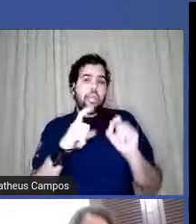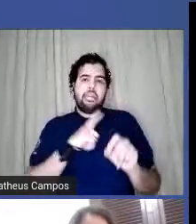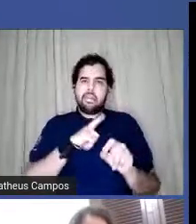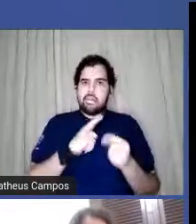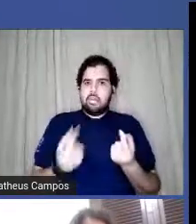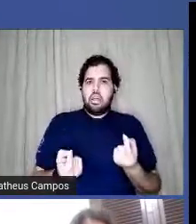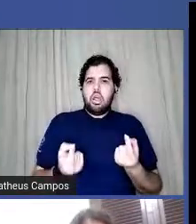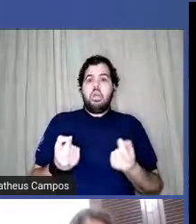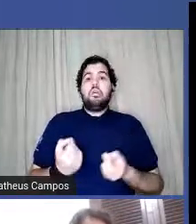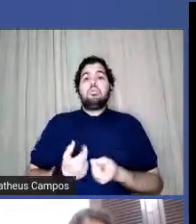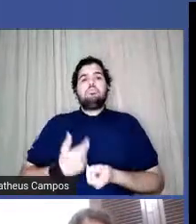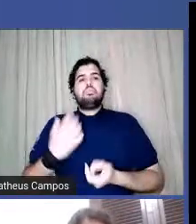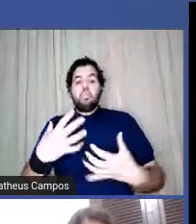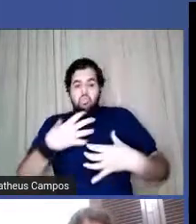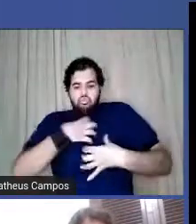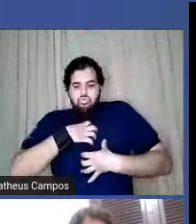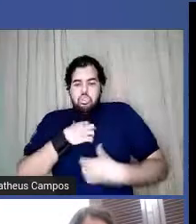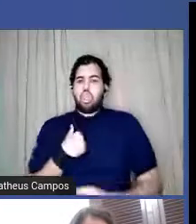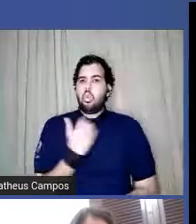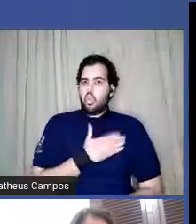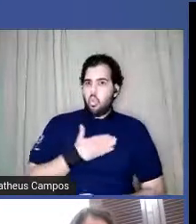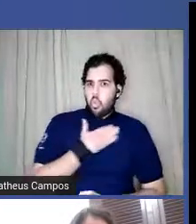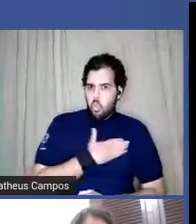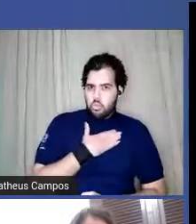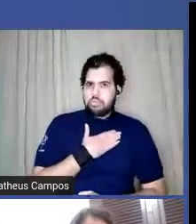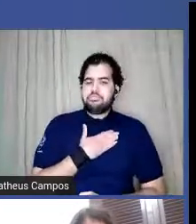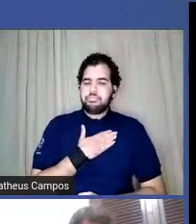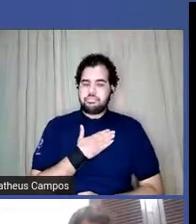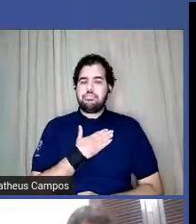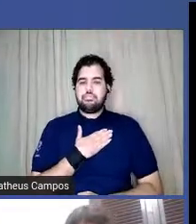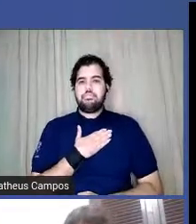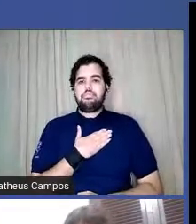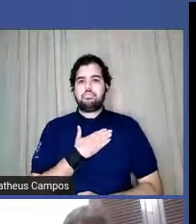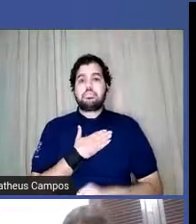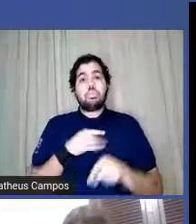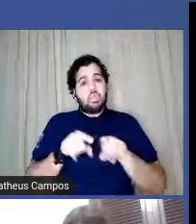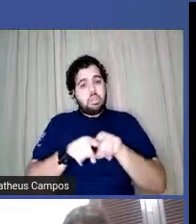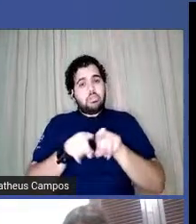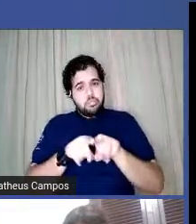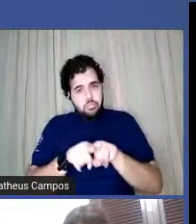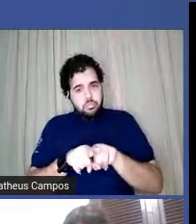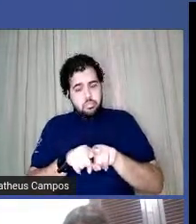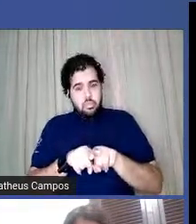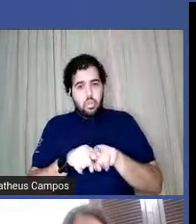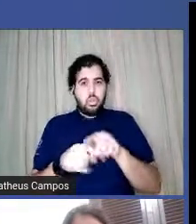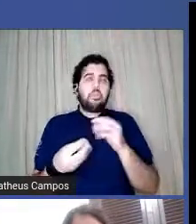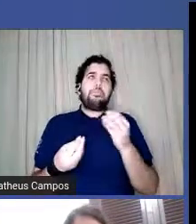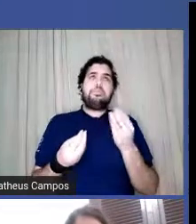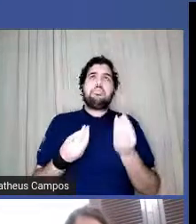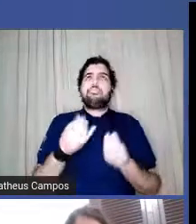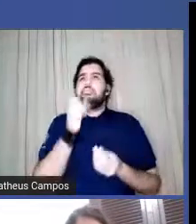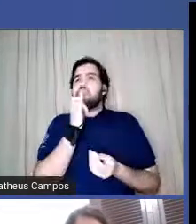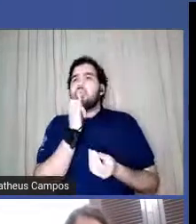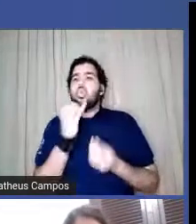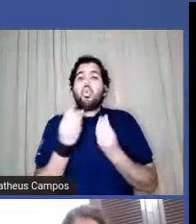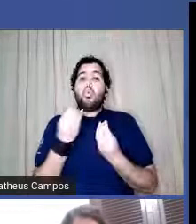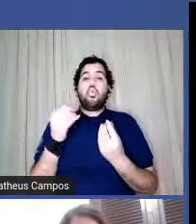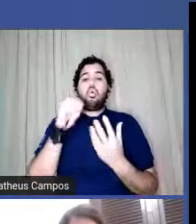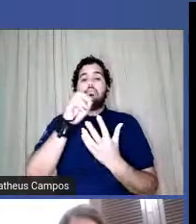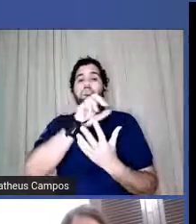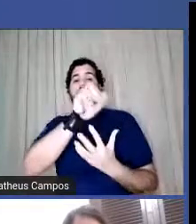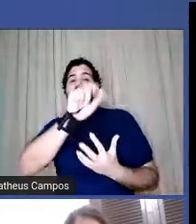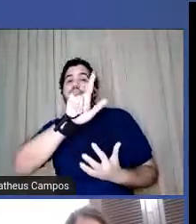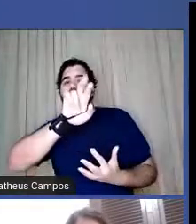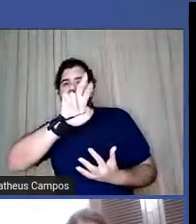forma como eu gostaria que fosse e até mesmo como uma alternativa política né